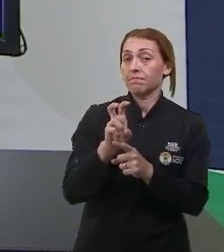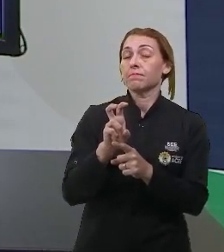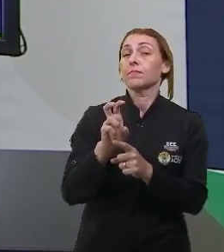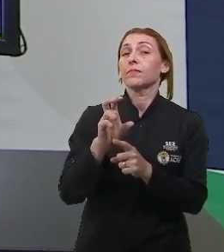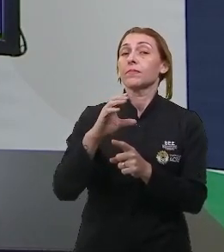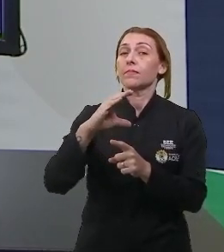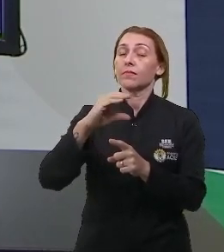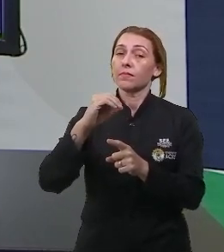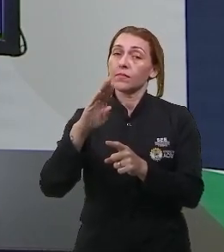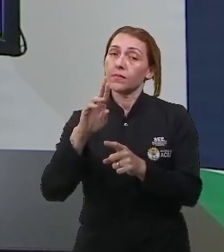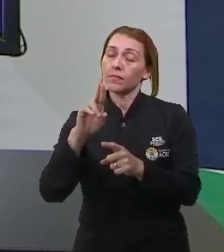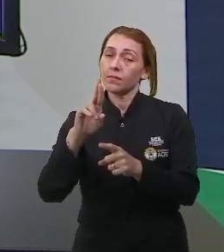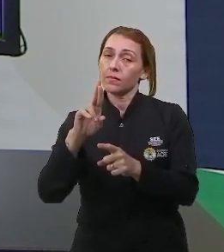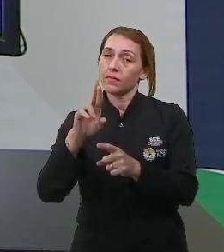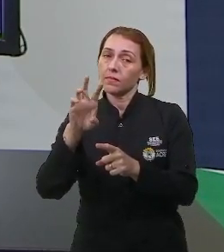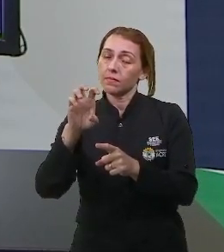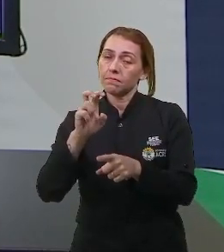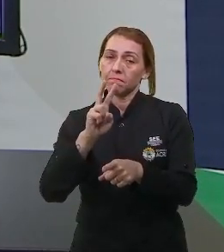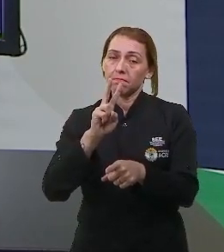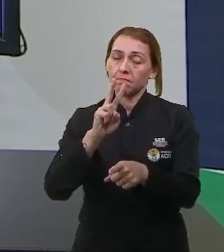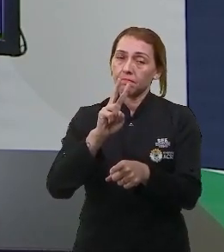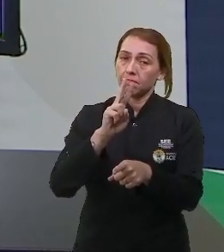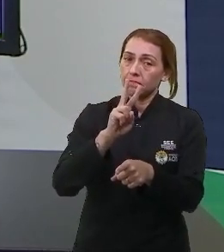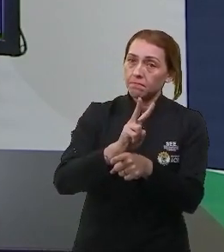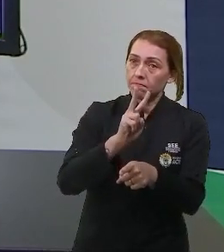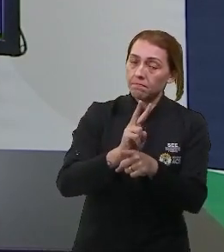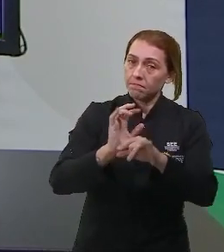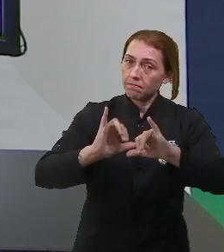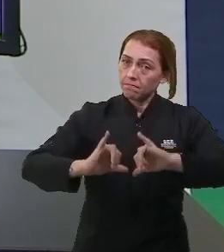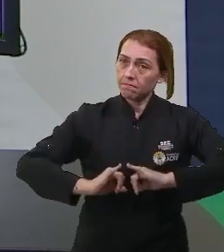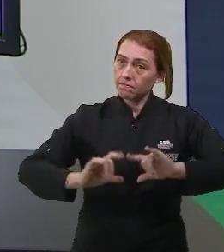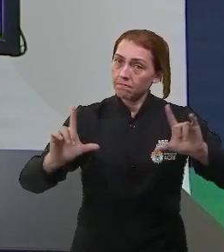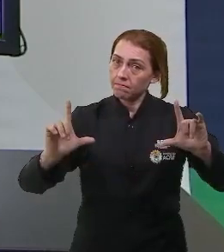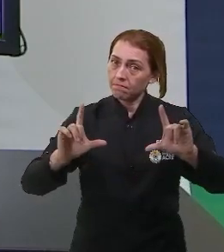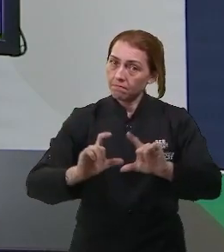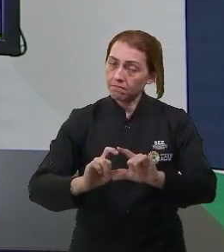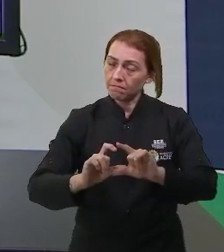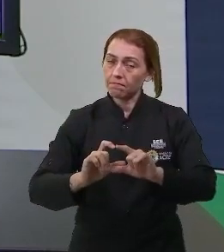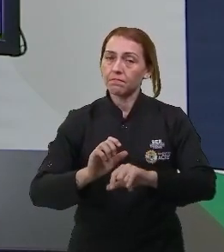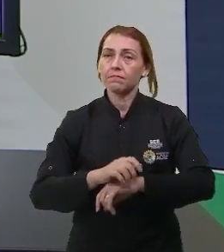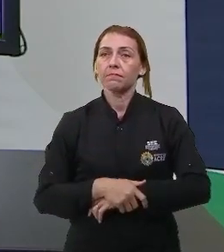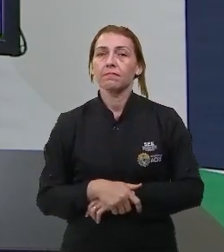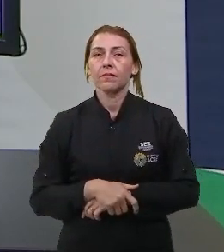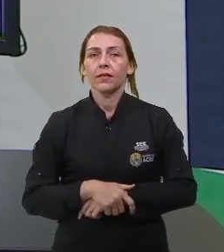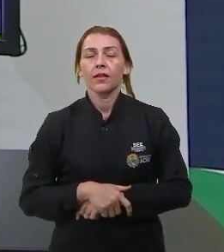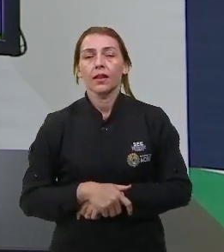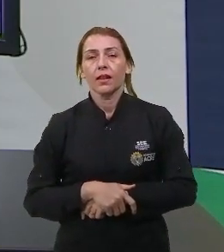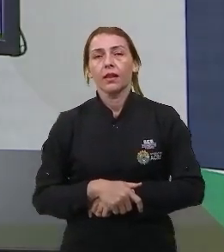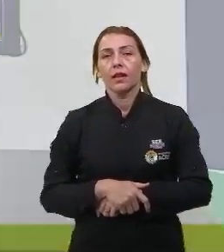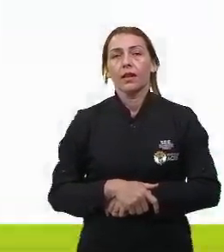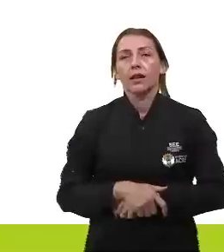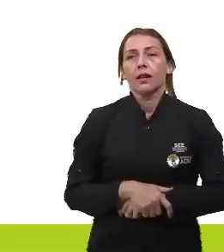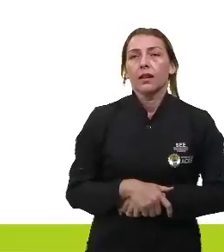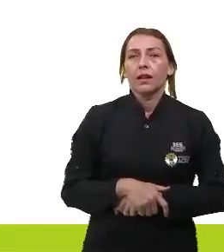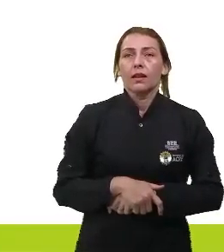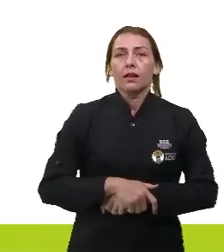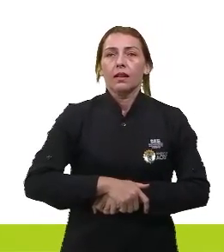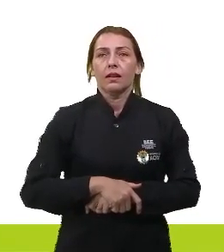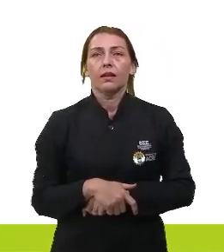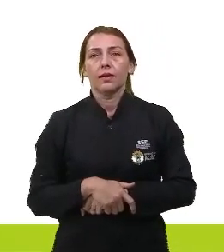cobre está sendo protegido sofrendo uma redução. Perfeito? Vamos para mais uma questão para a gente finalizar? Olha só.